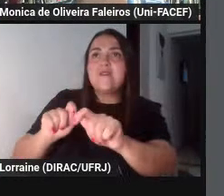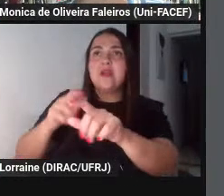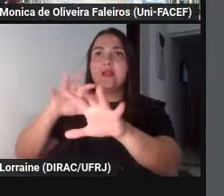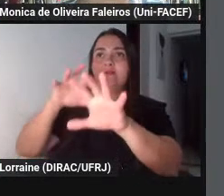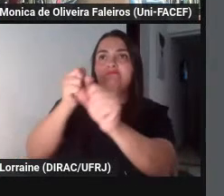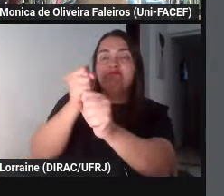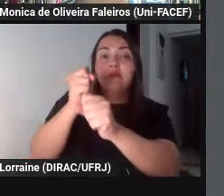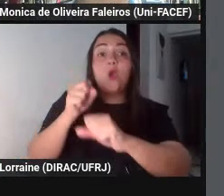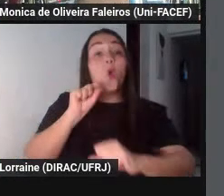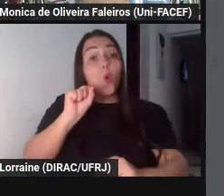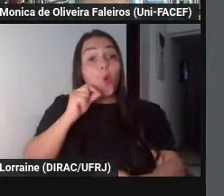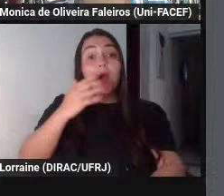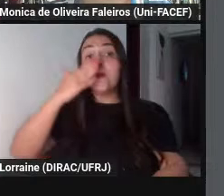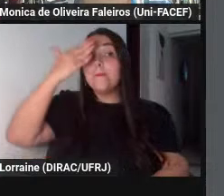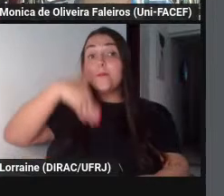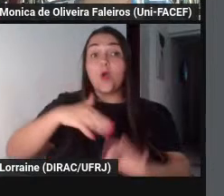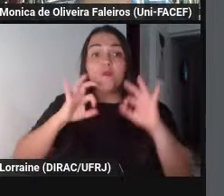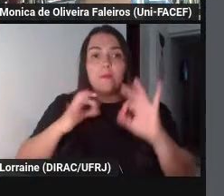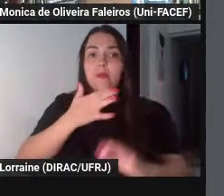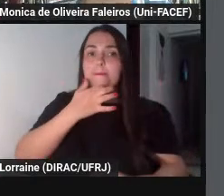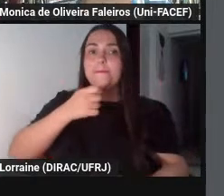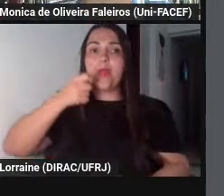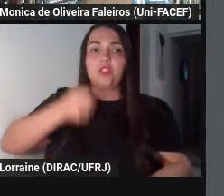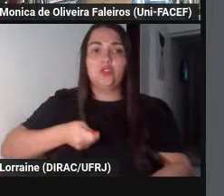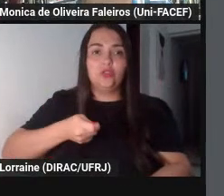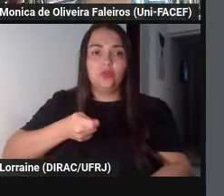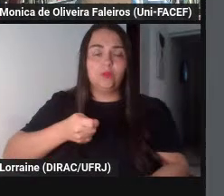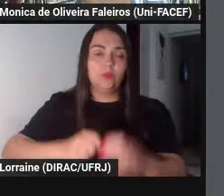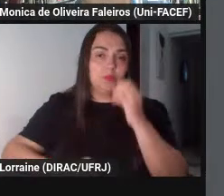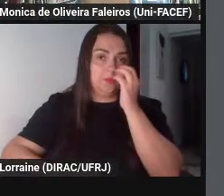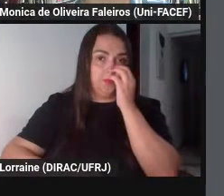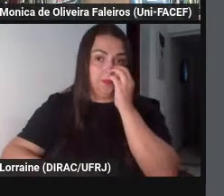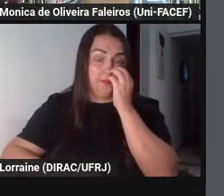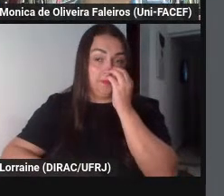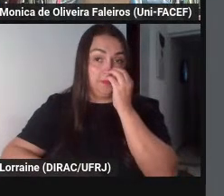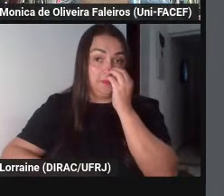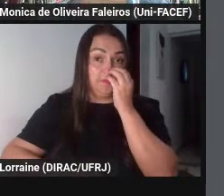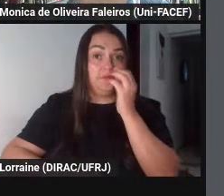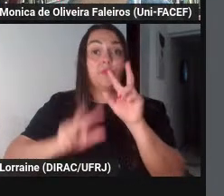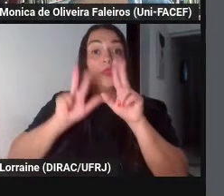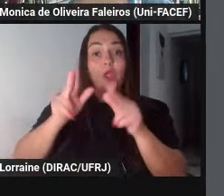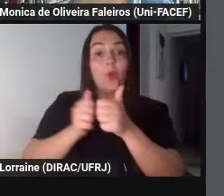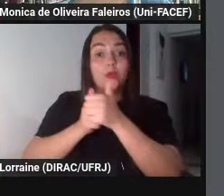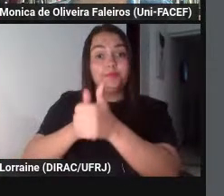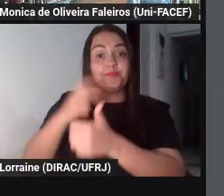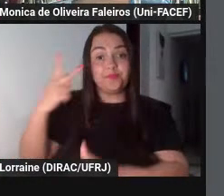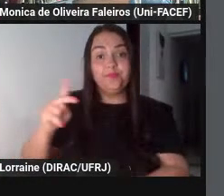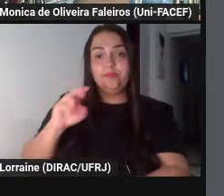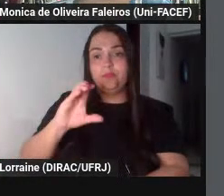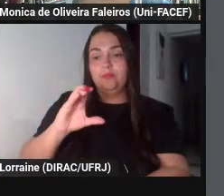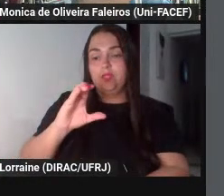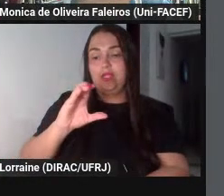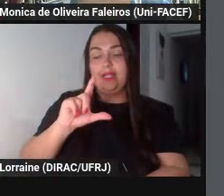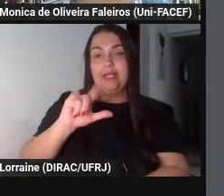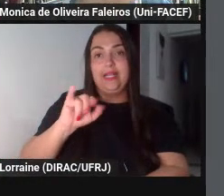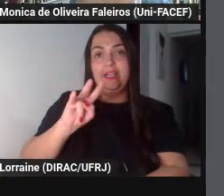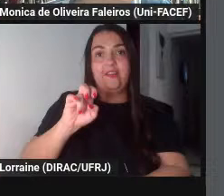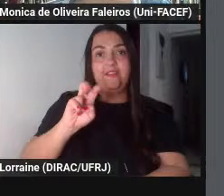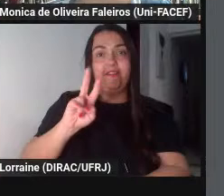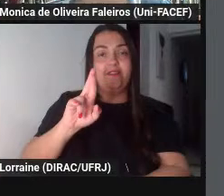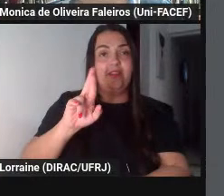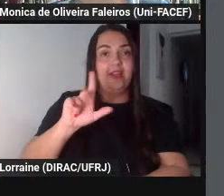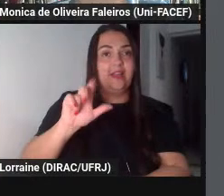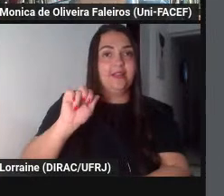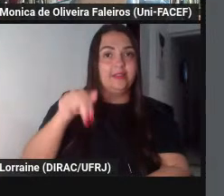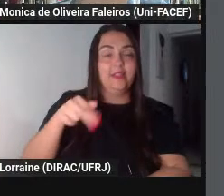expressão do machismo como afirma Cleveland a moral na nova fábula propõe